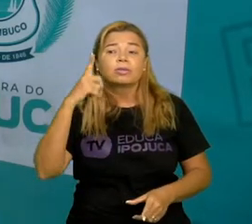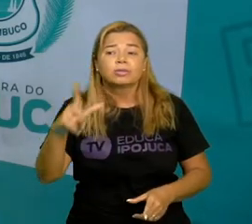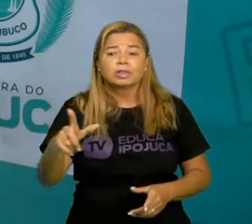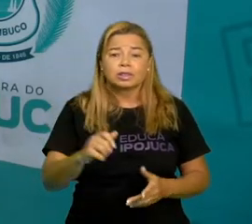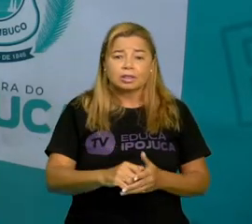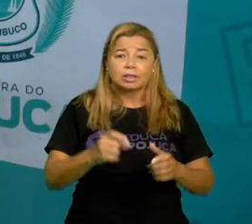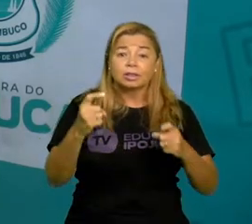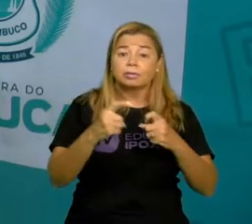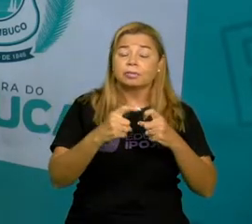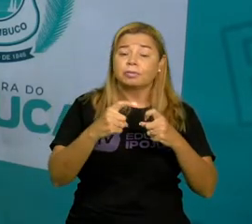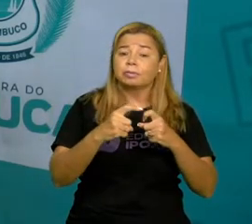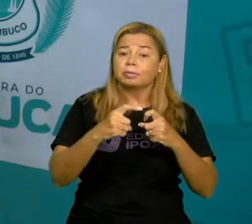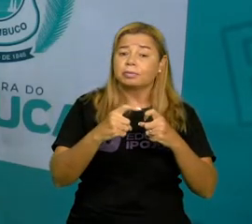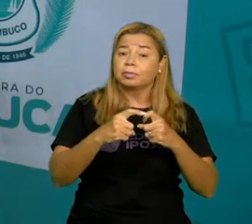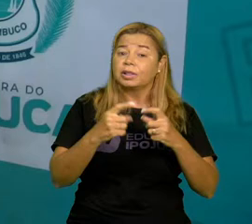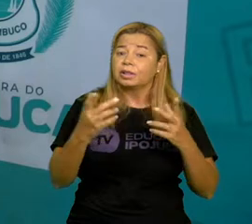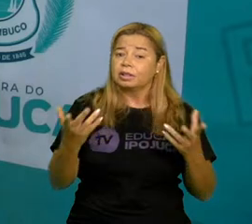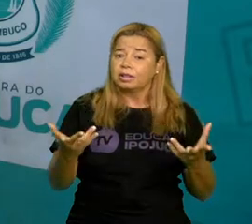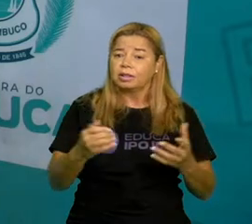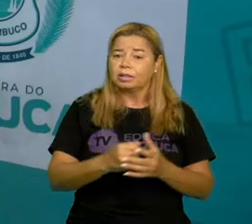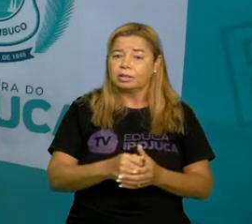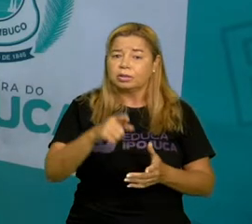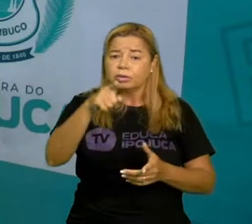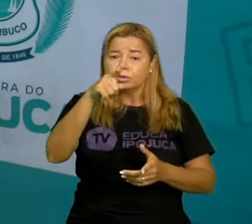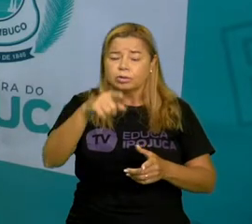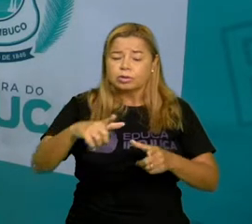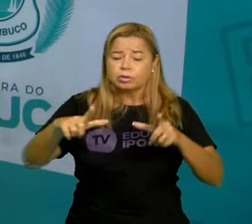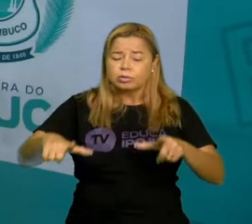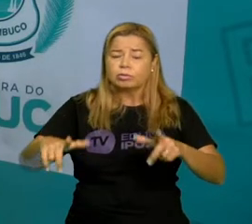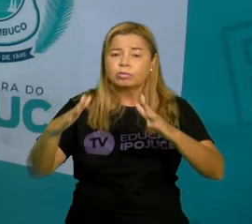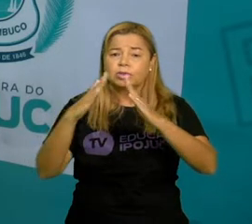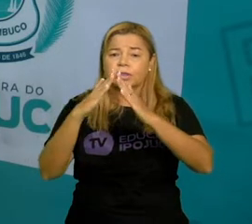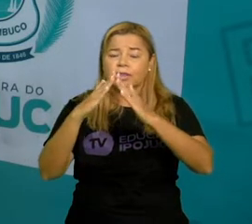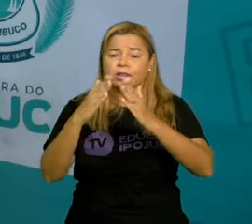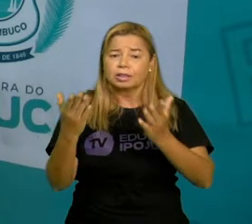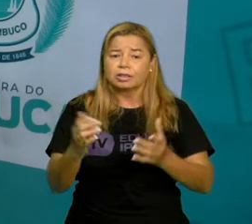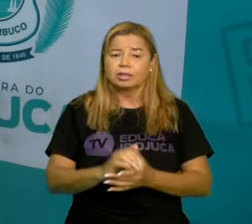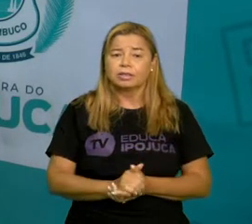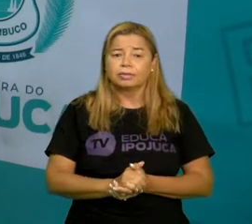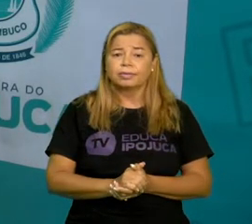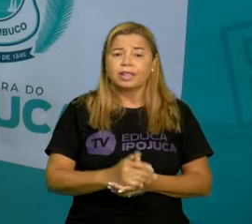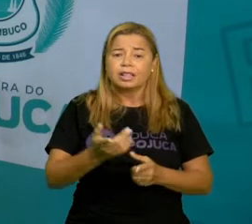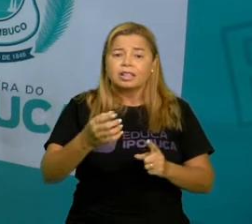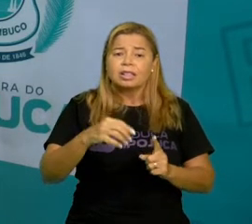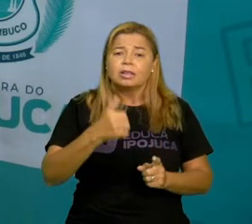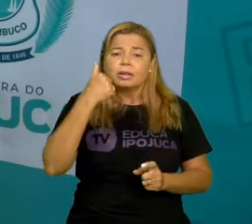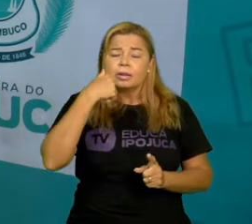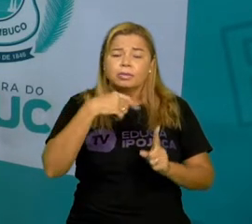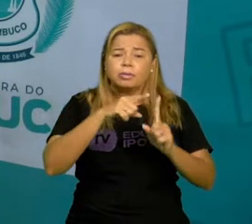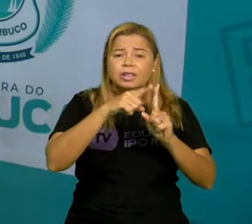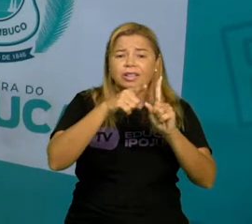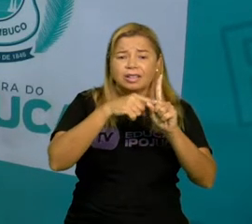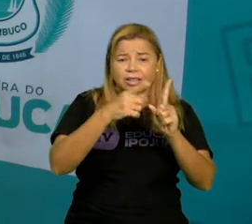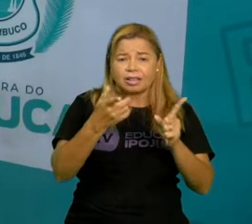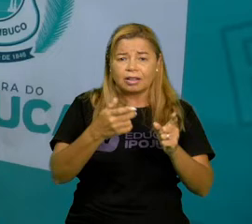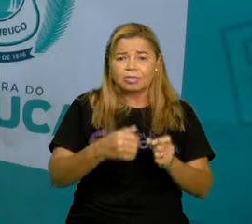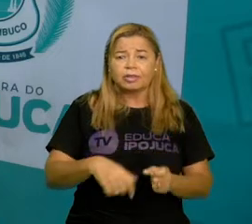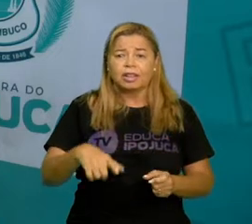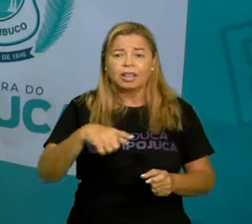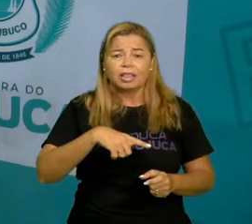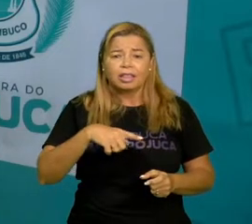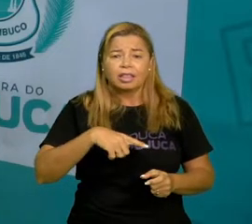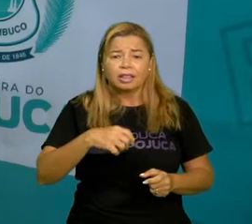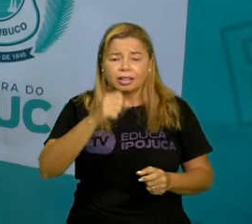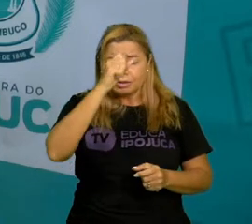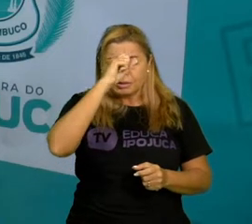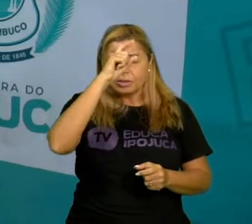pessoas na comunidade onde você mora? As grávidas no bairro onde você mora, tem assistência médica? Pergunta à mamãe